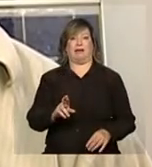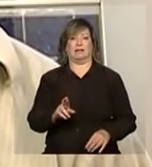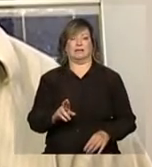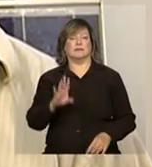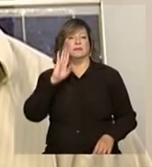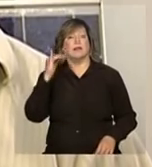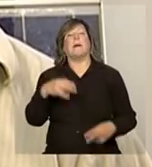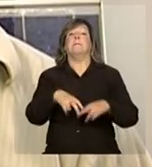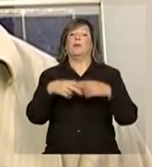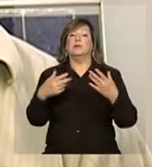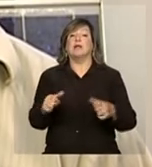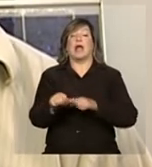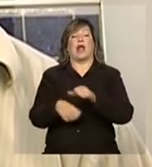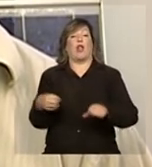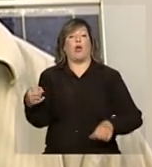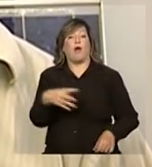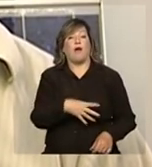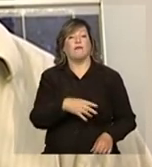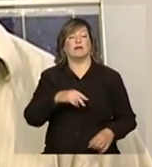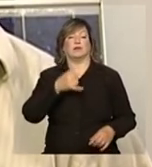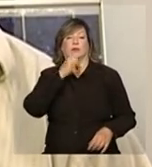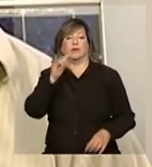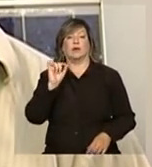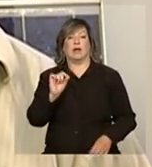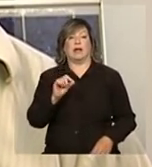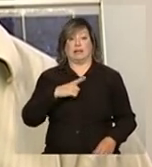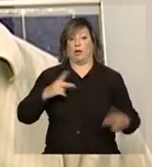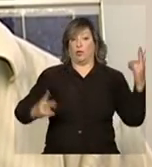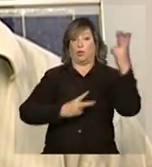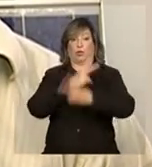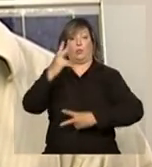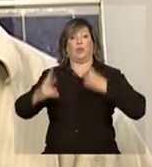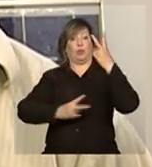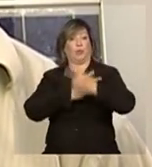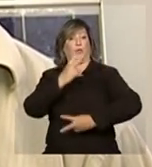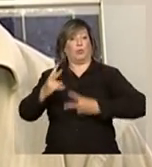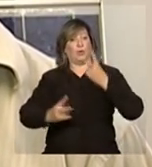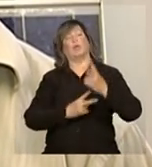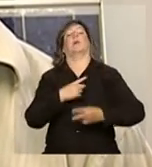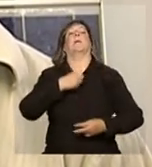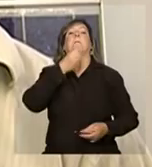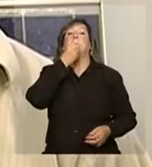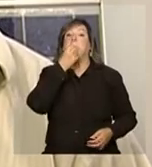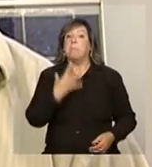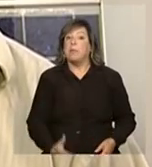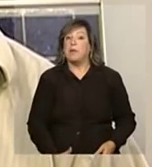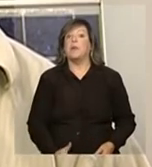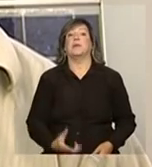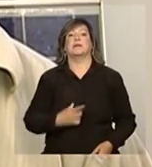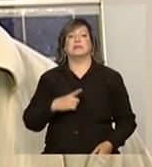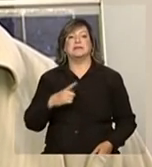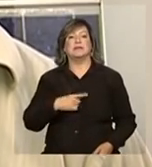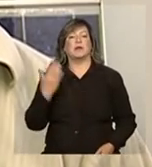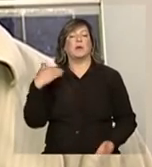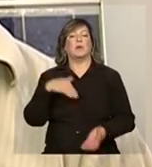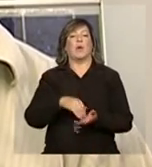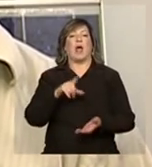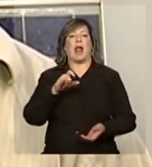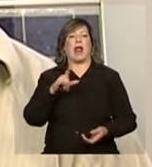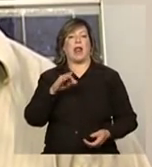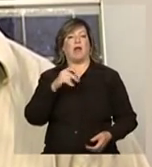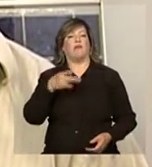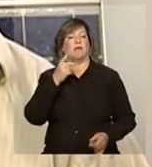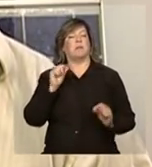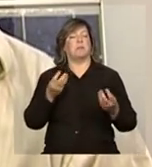nas fontes renováveis de energia. Entre elas, eólica, que realmente está se mostrando muito expressiva nos últimos leilões, e,